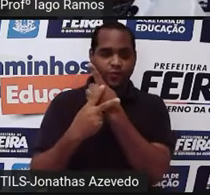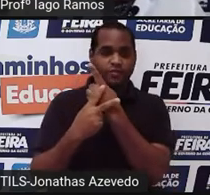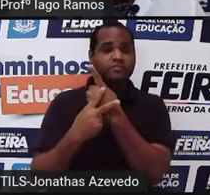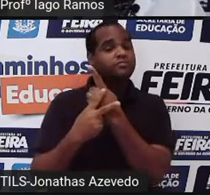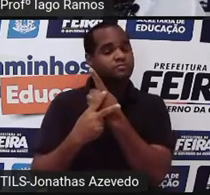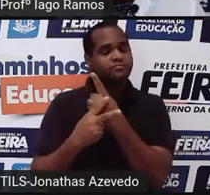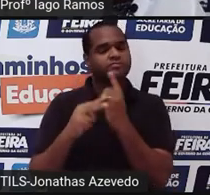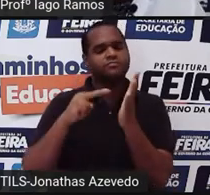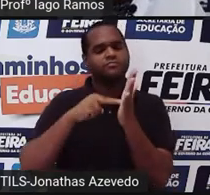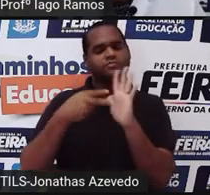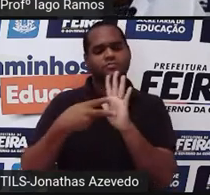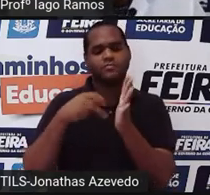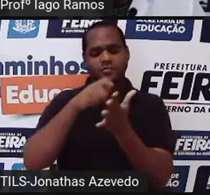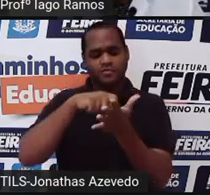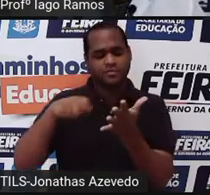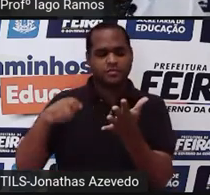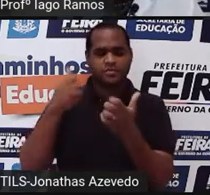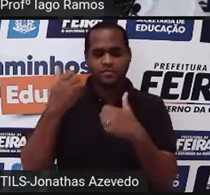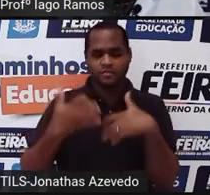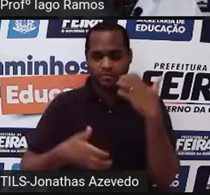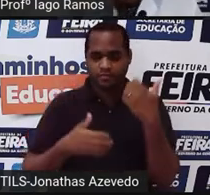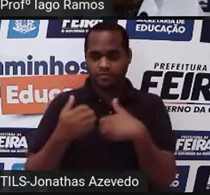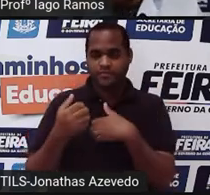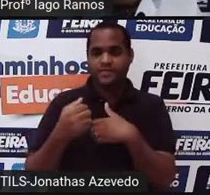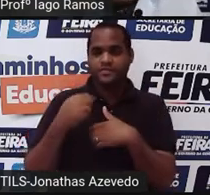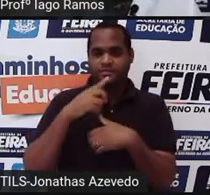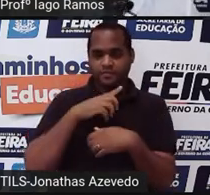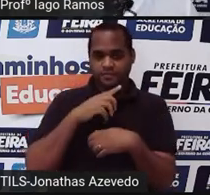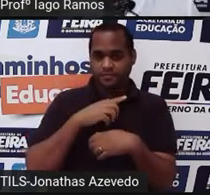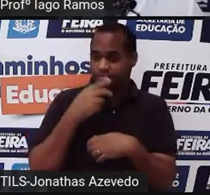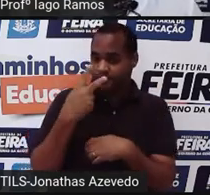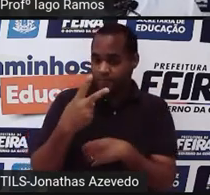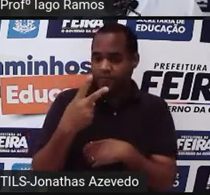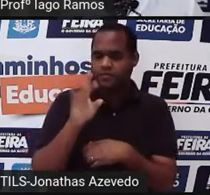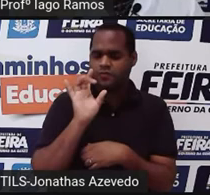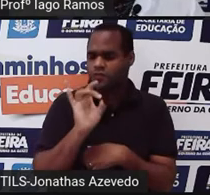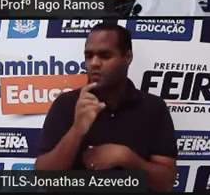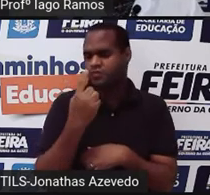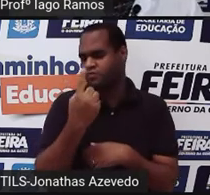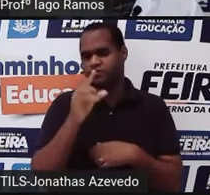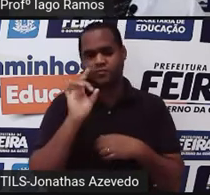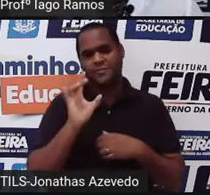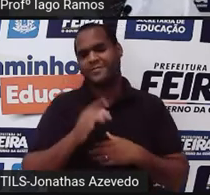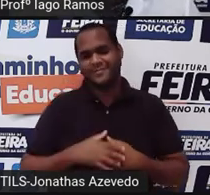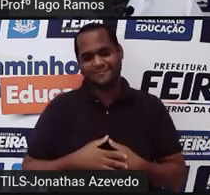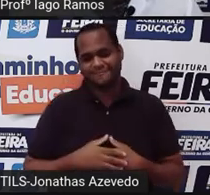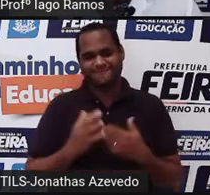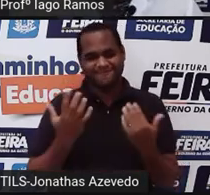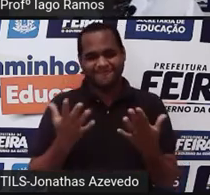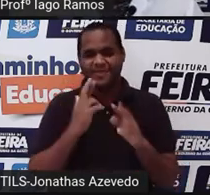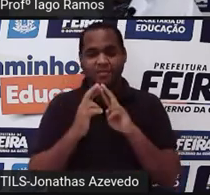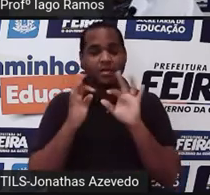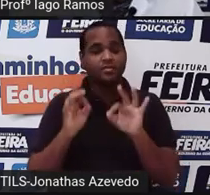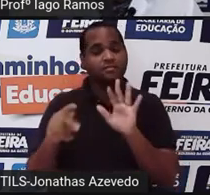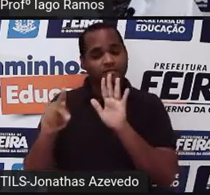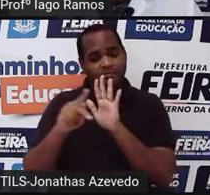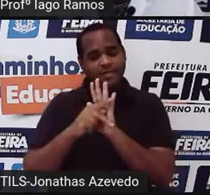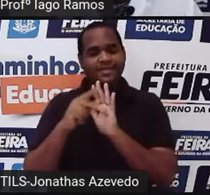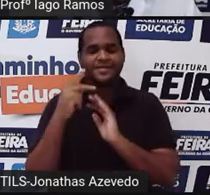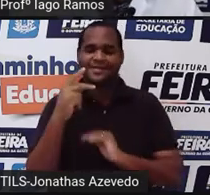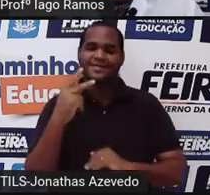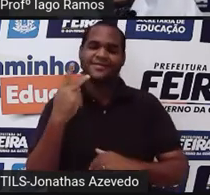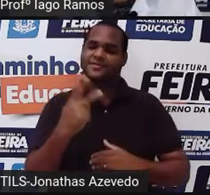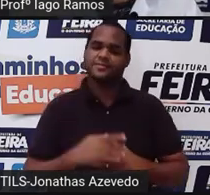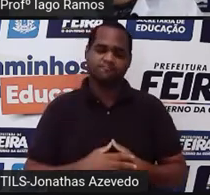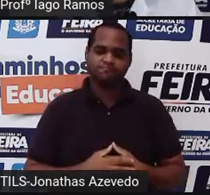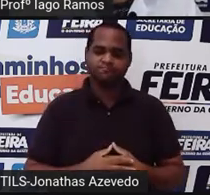que eu vou escrever aquele dois apenas uma vez. Então, o resultado vai ser o próprio dois. Então, por isso que